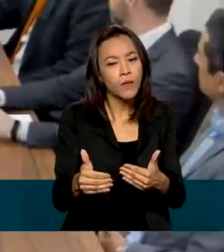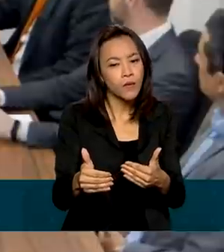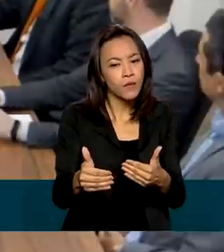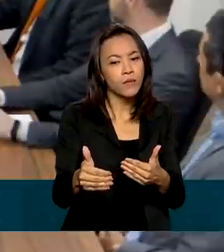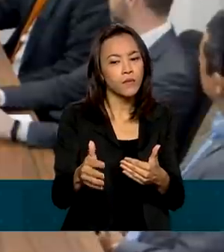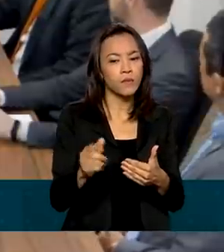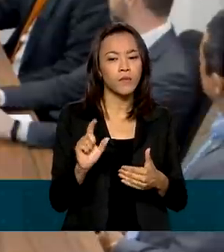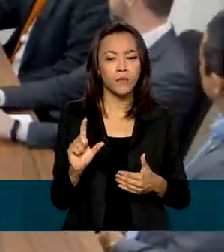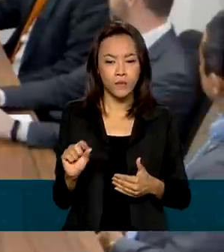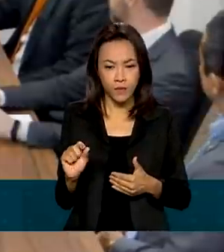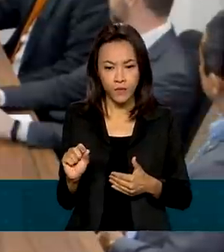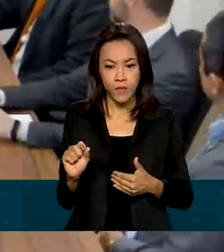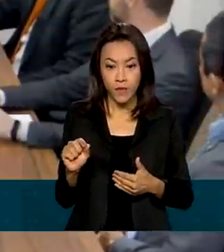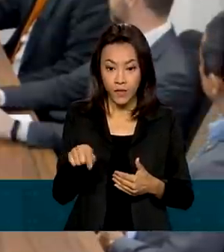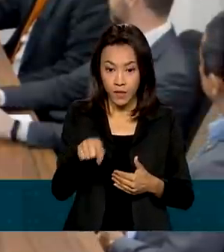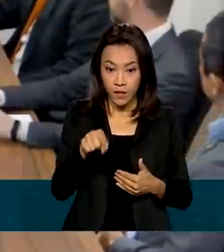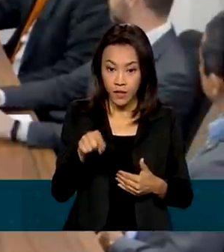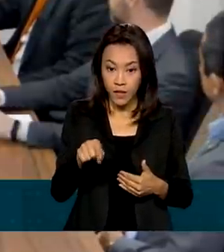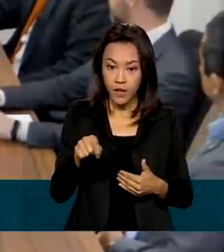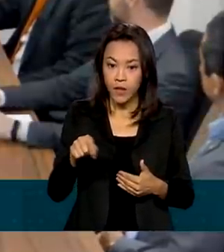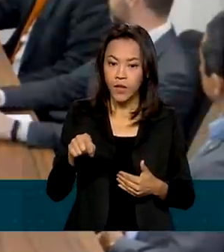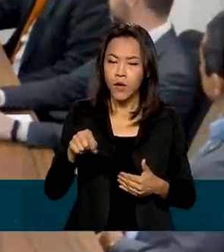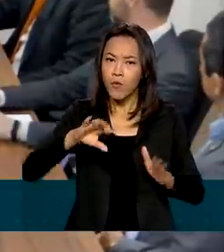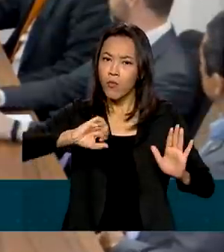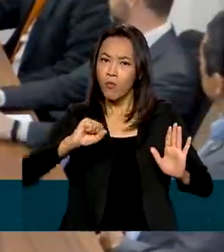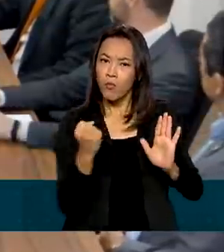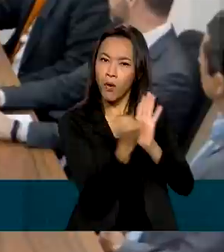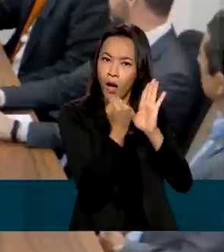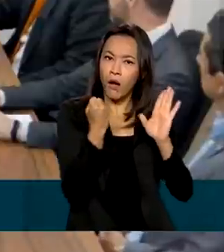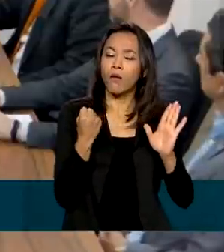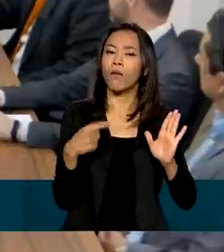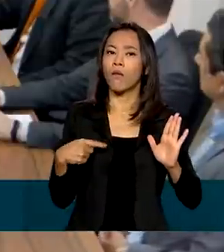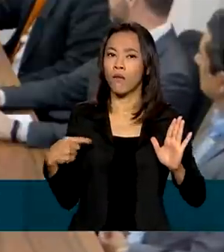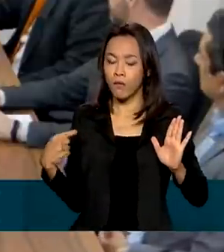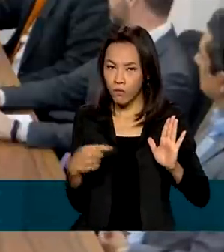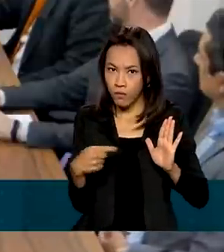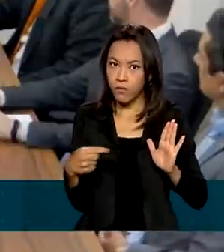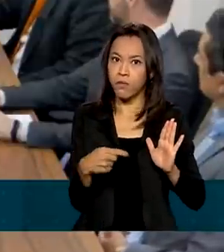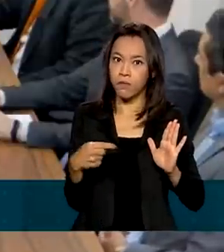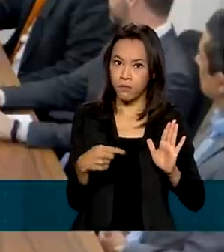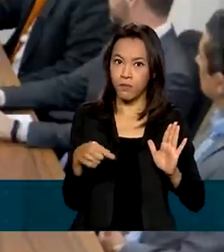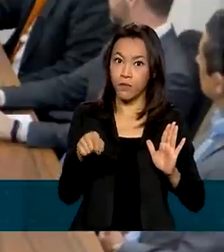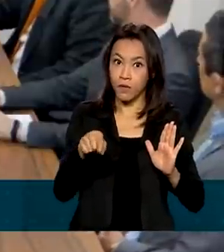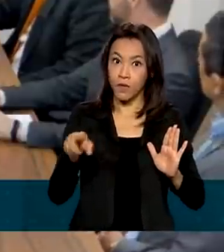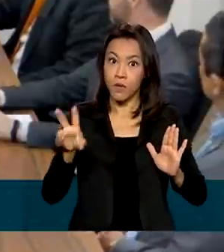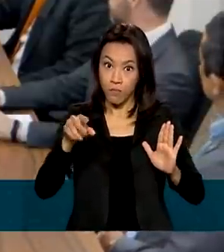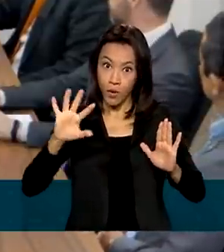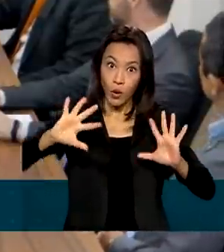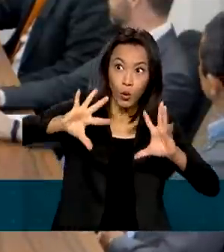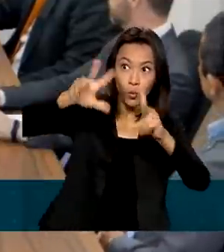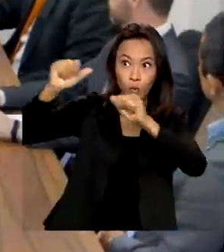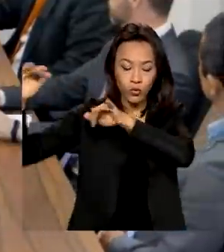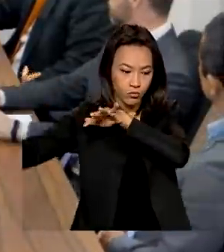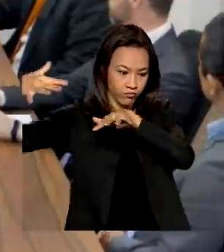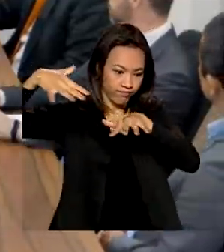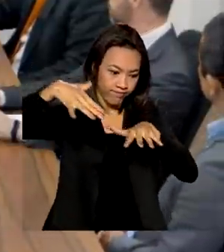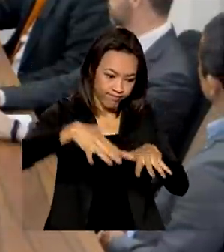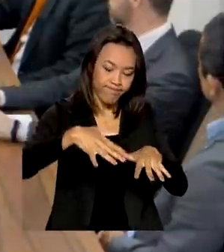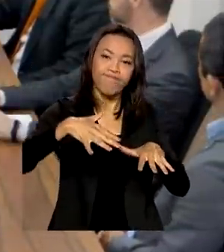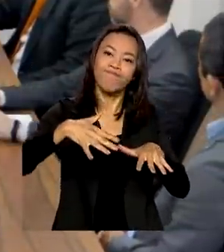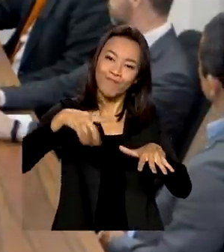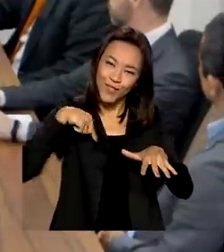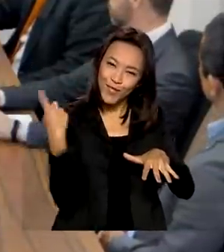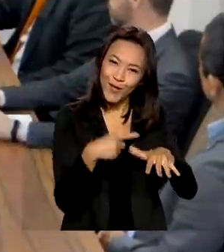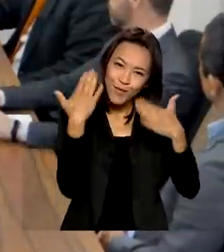-26, que foi, sem dúvida alguma, uma linha divisória, até do mundo nos enxergar exatamente com o truque que nós